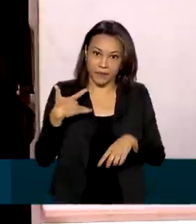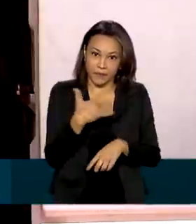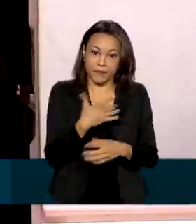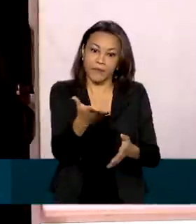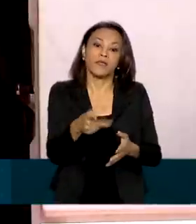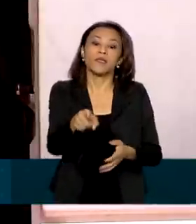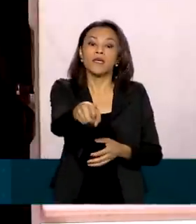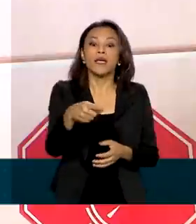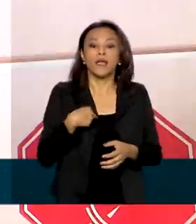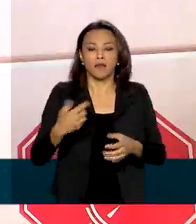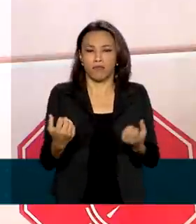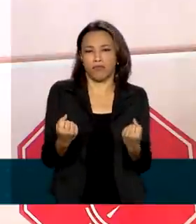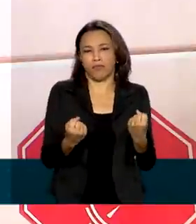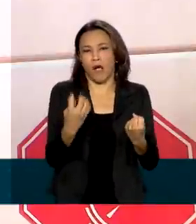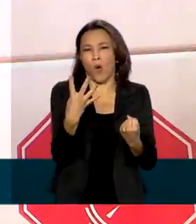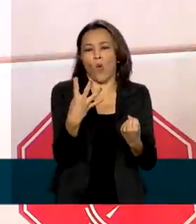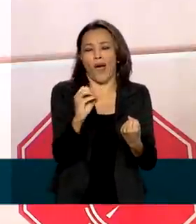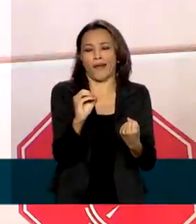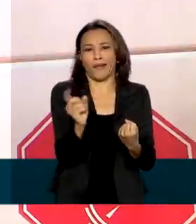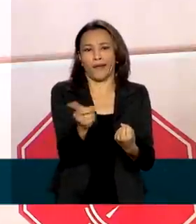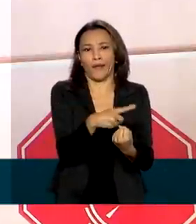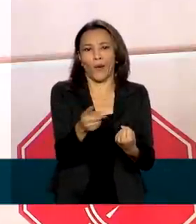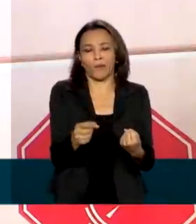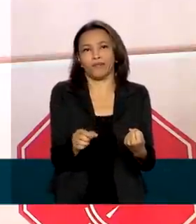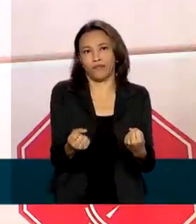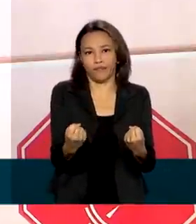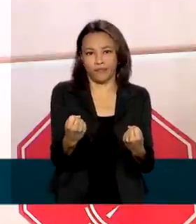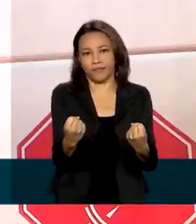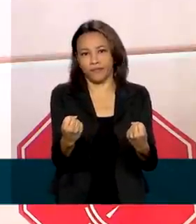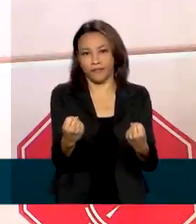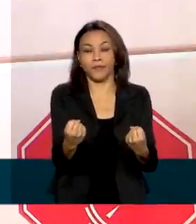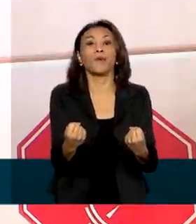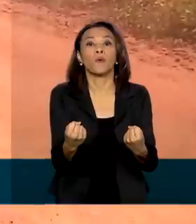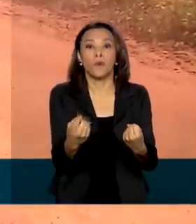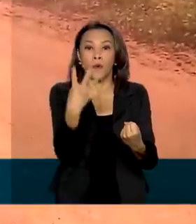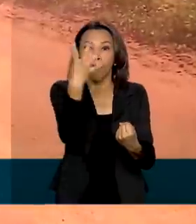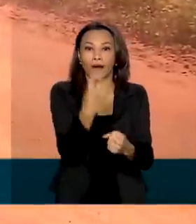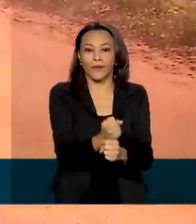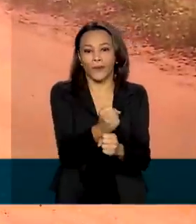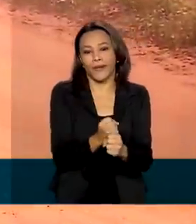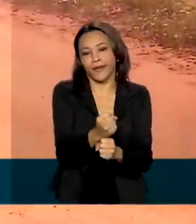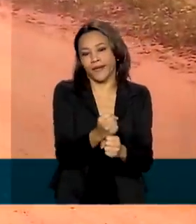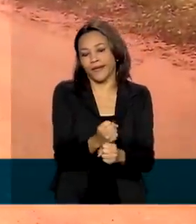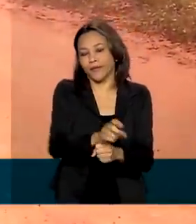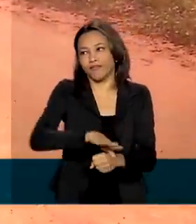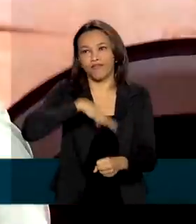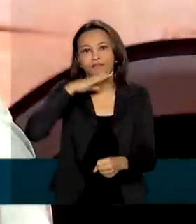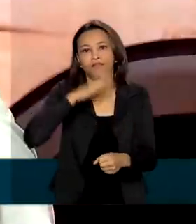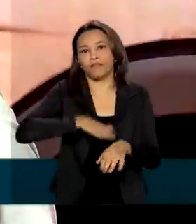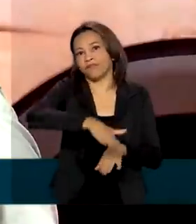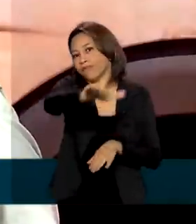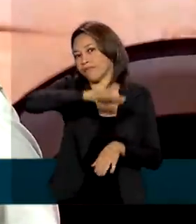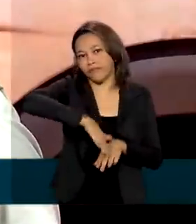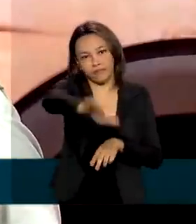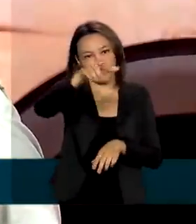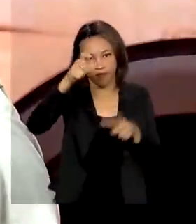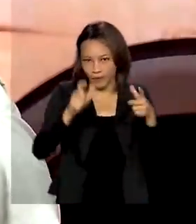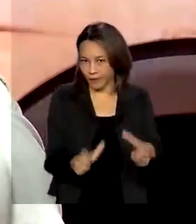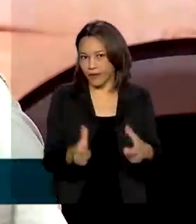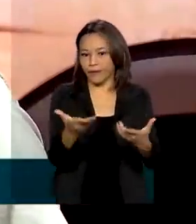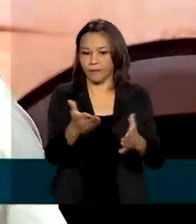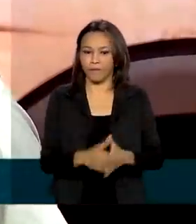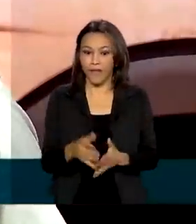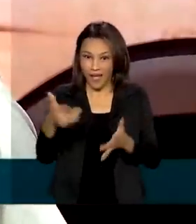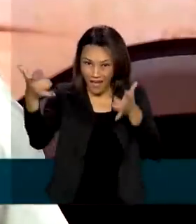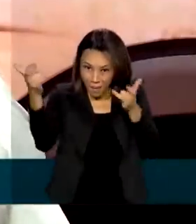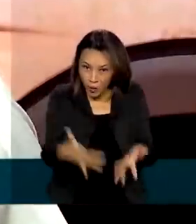40 km por hora na estrada de terra. São mais de quatro anos passando por esta rota. A estrada aqui, como é